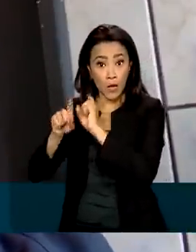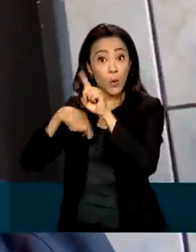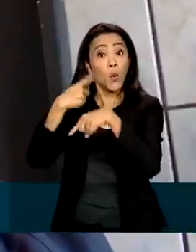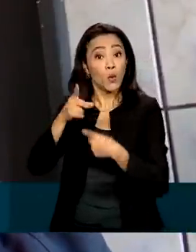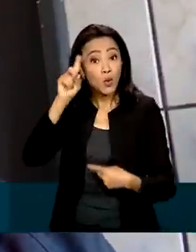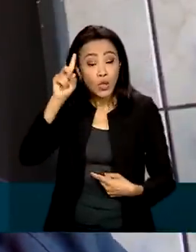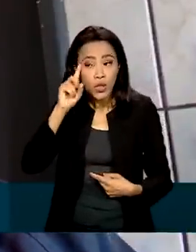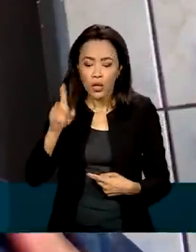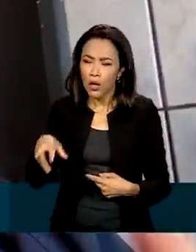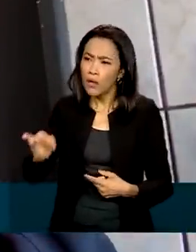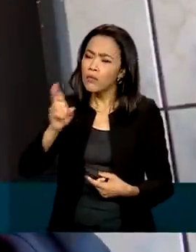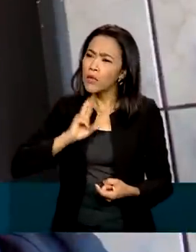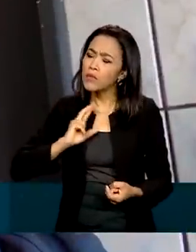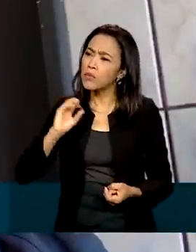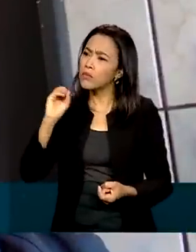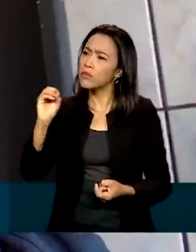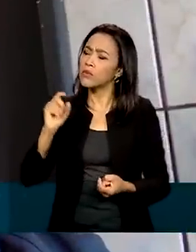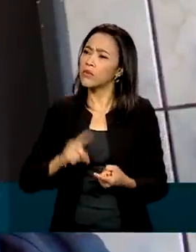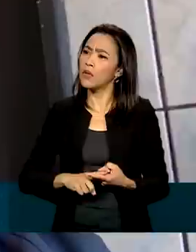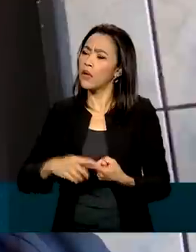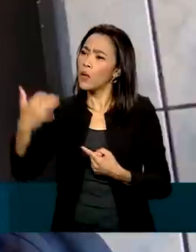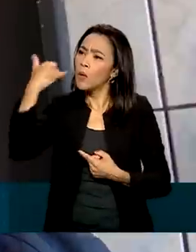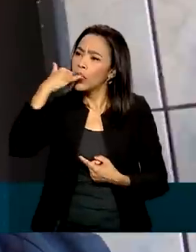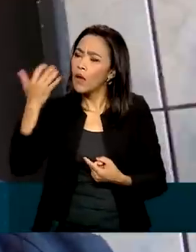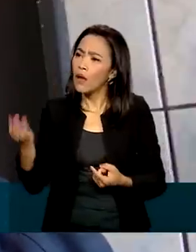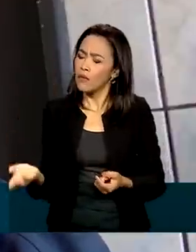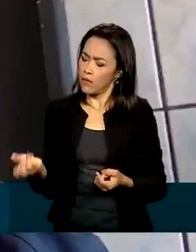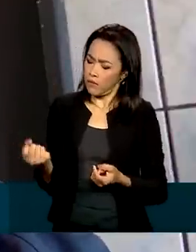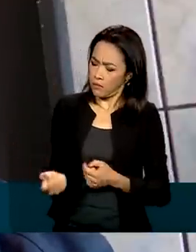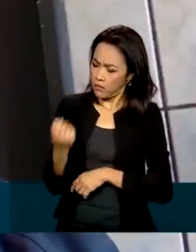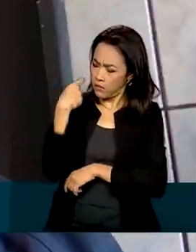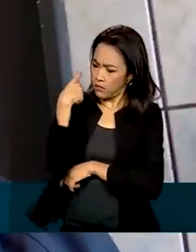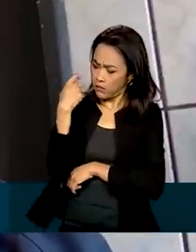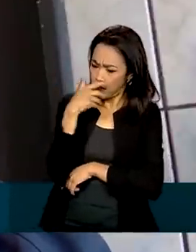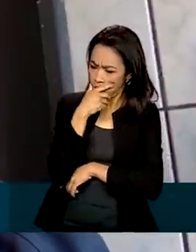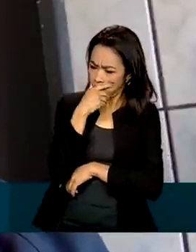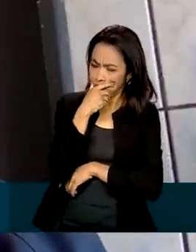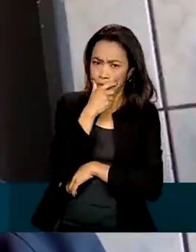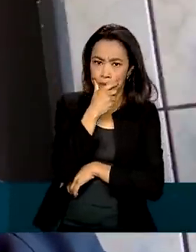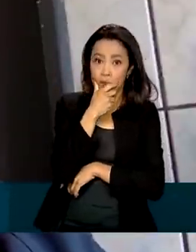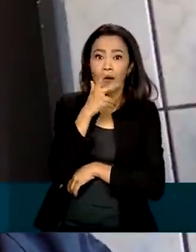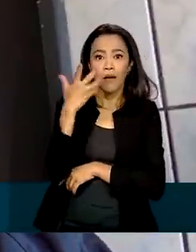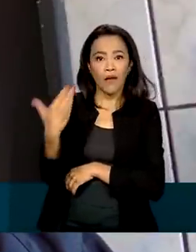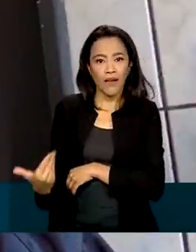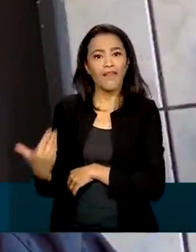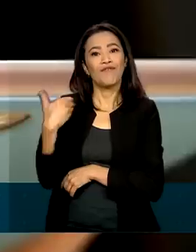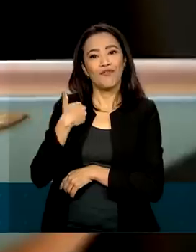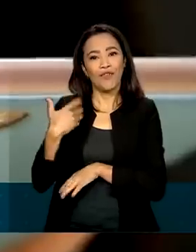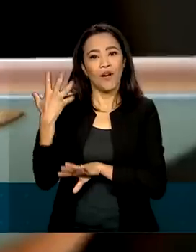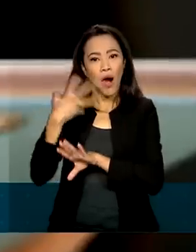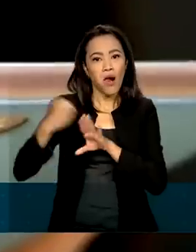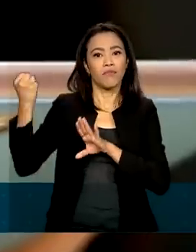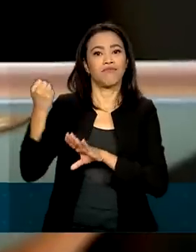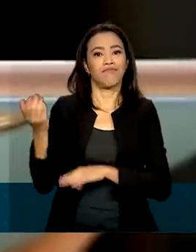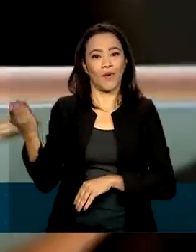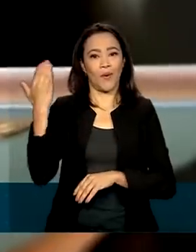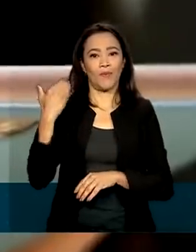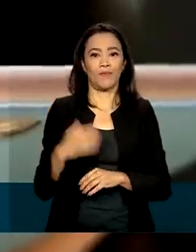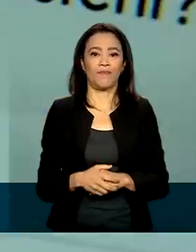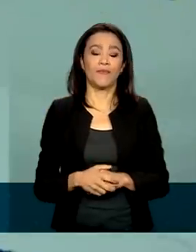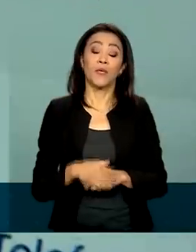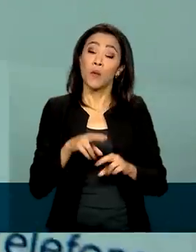ela não me respondia, não atendia as minhas ligações, aí eu comecei a perceber que eu poderia ter caído num golpe. Por isso, os